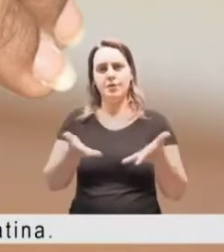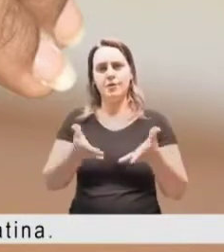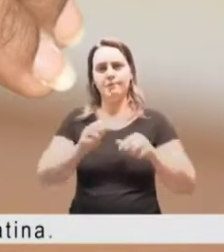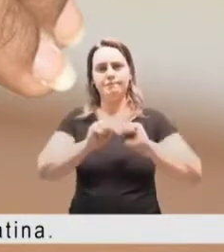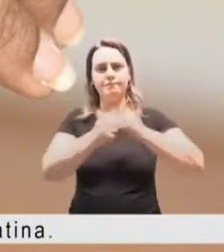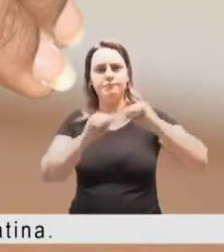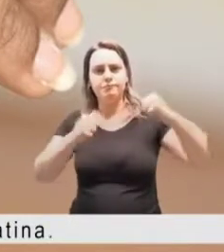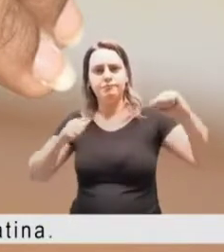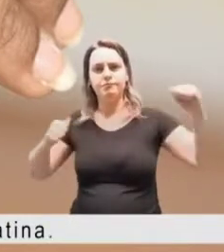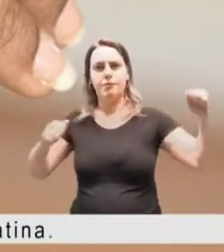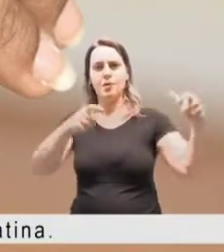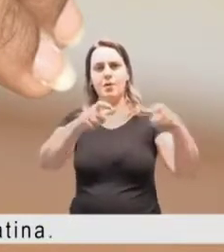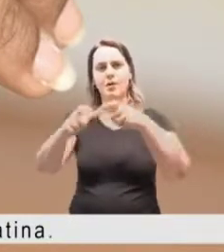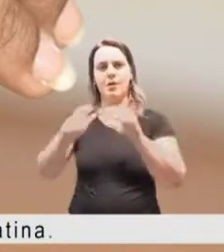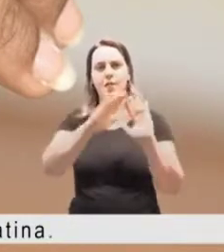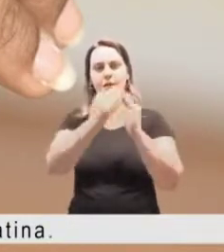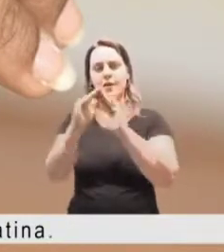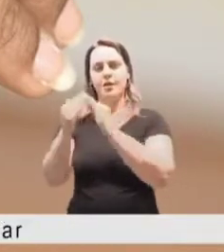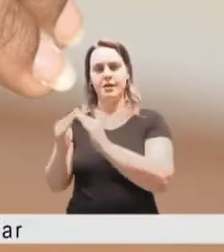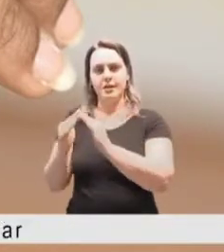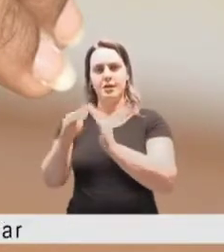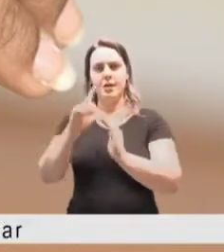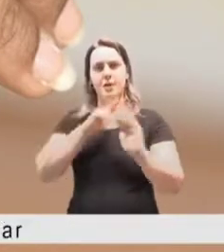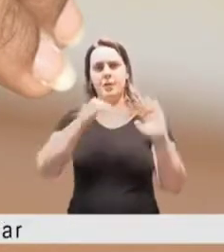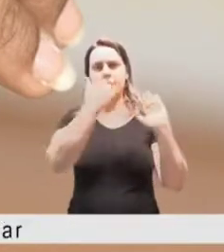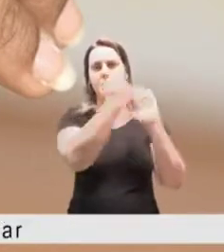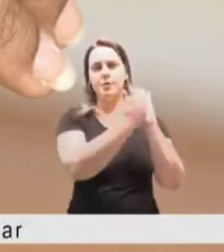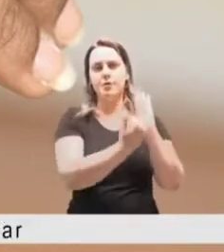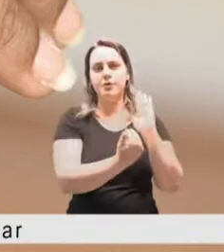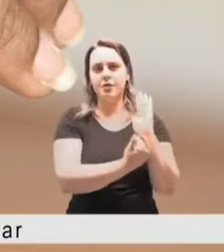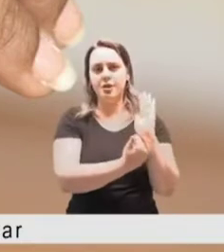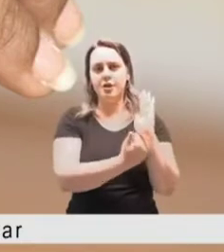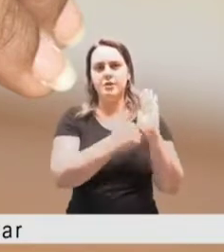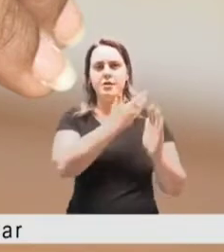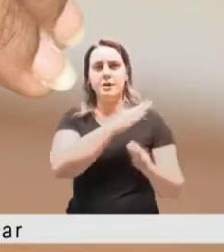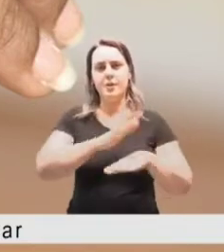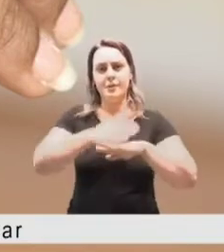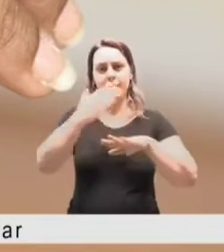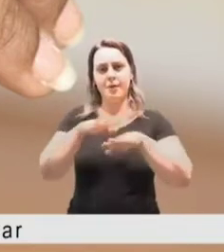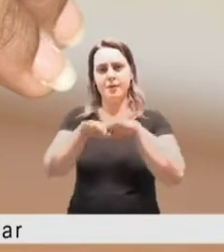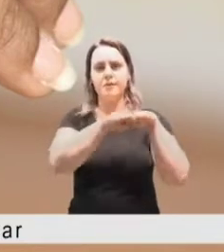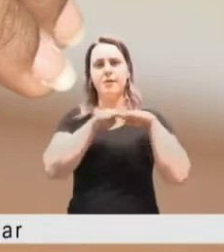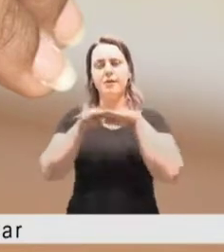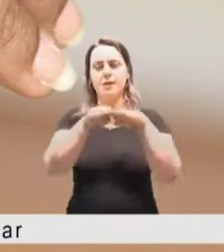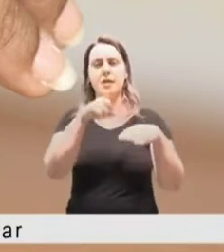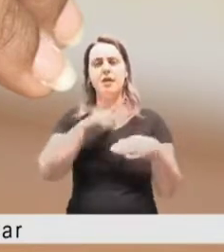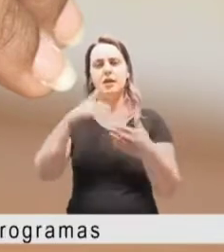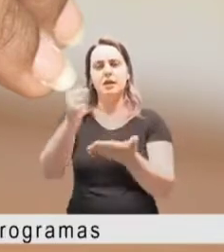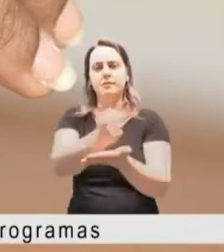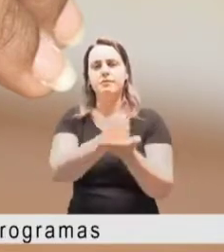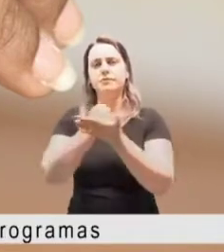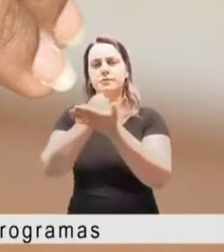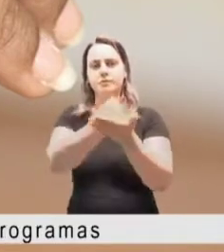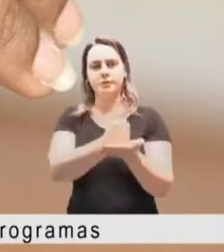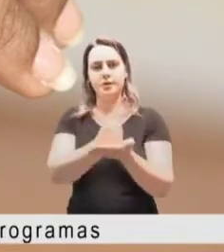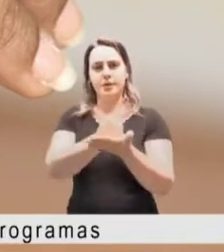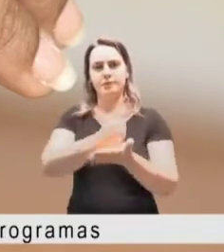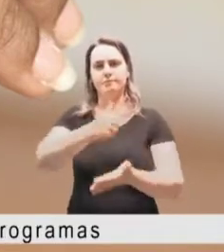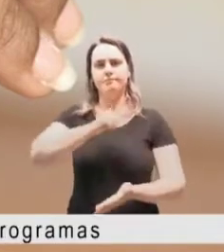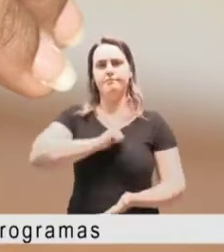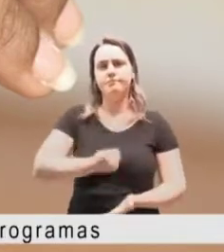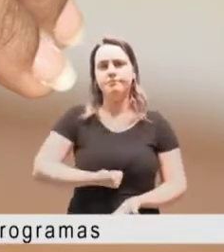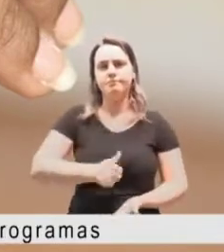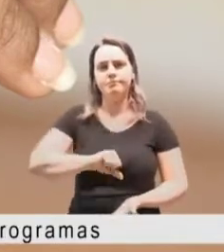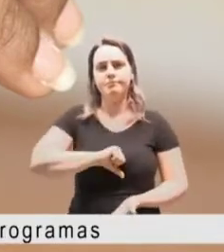a maior comunidade de palafitas da América Latina. Com o projeto Santos Mais Humana, vamos resgatar a dignidade